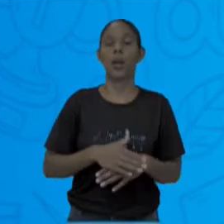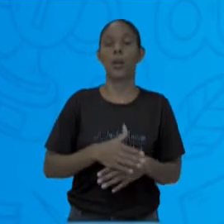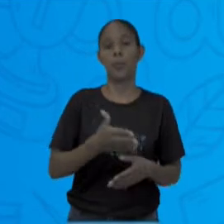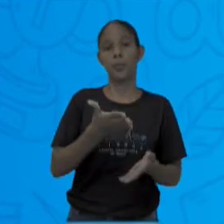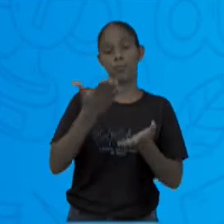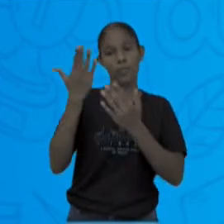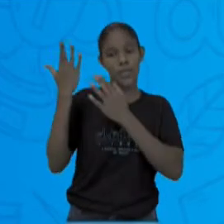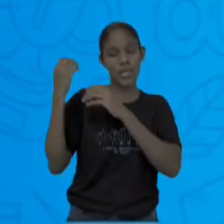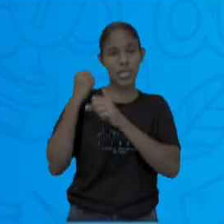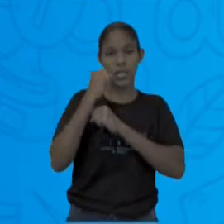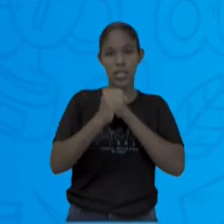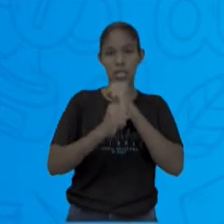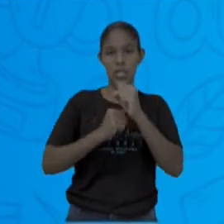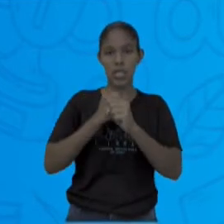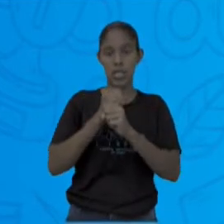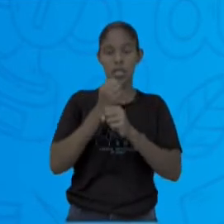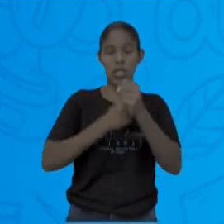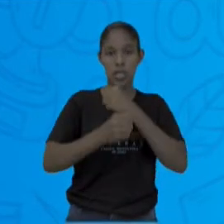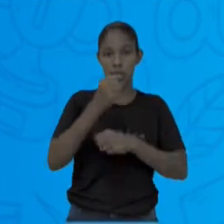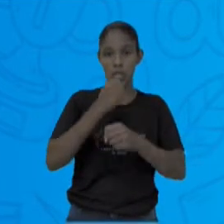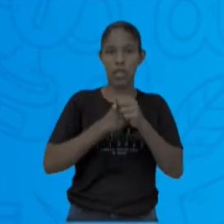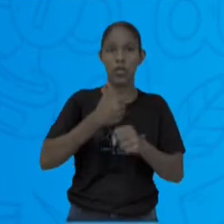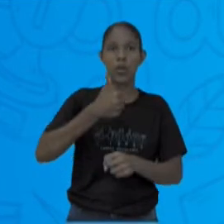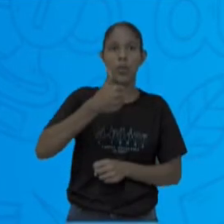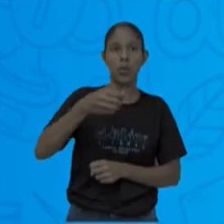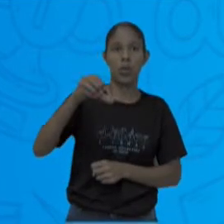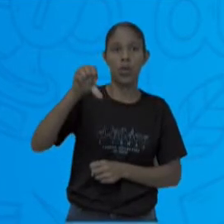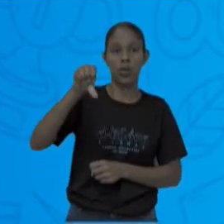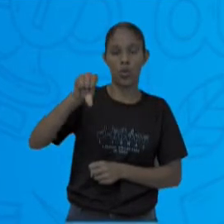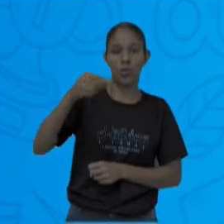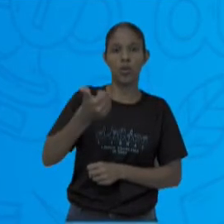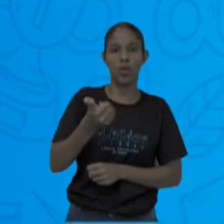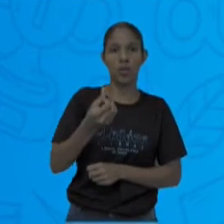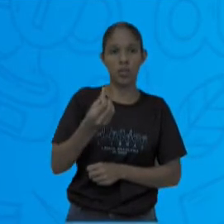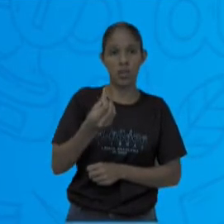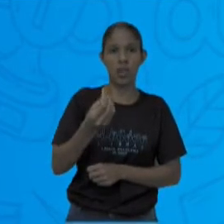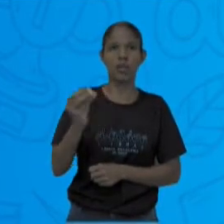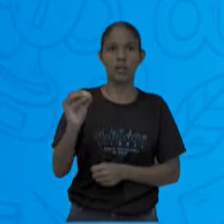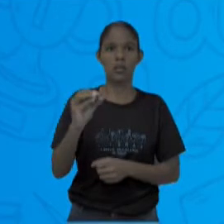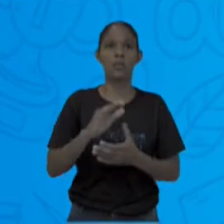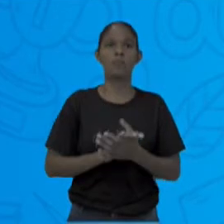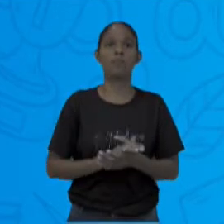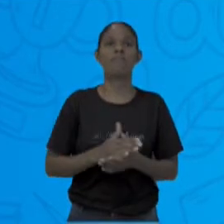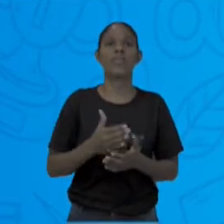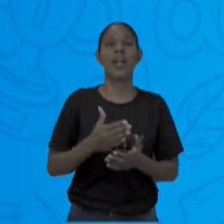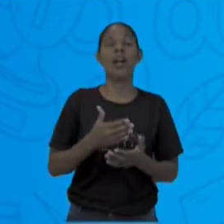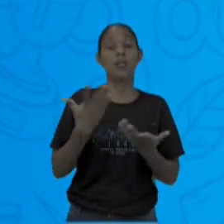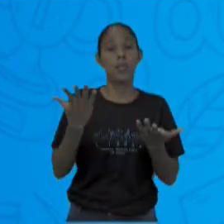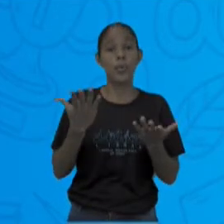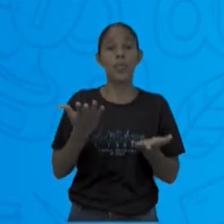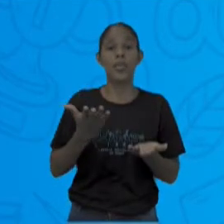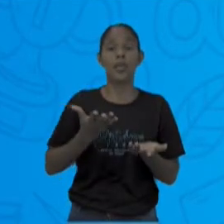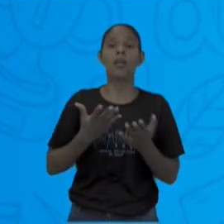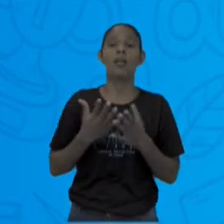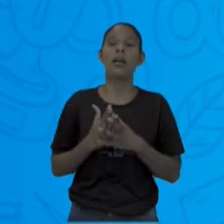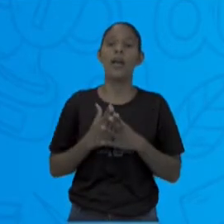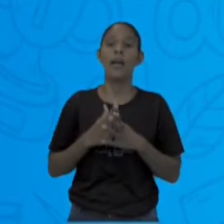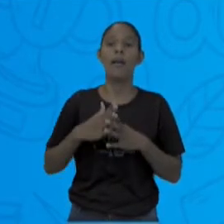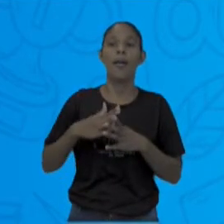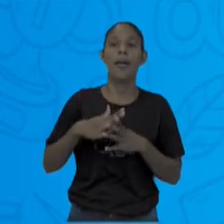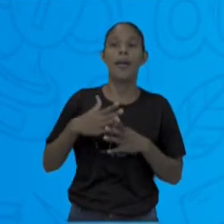do conhecimento. Comunicação migra de meios físicos, que é a carta, são